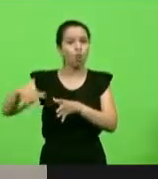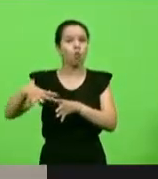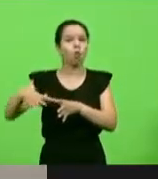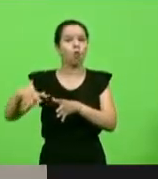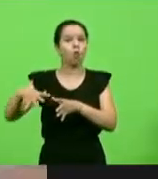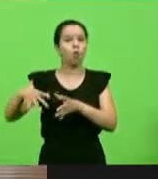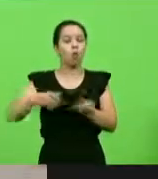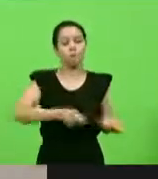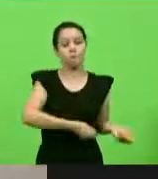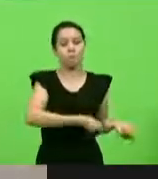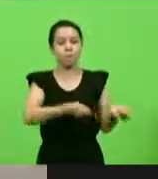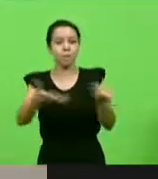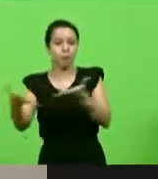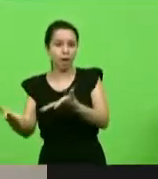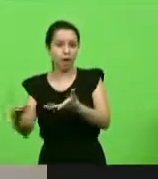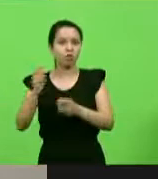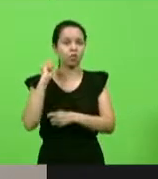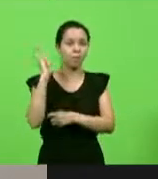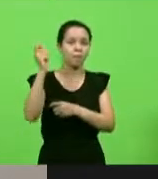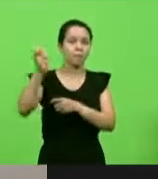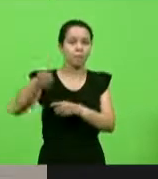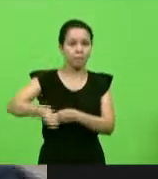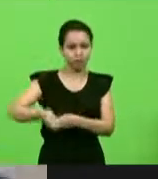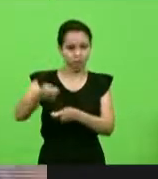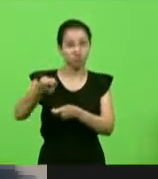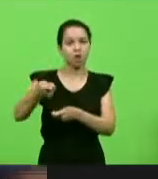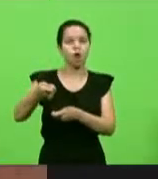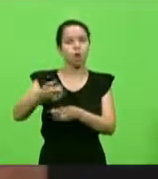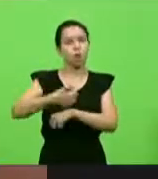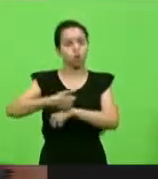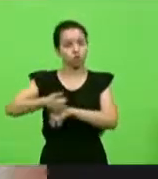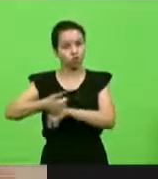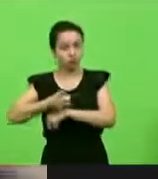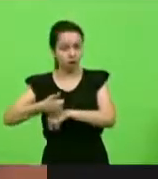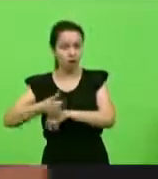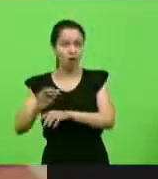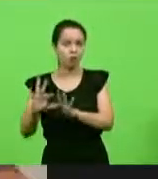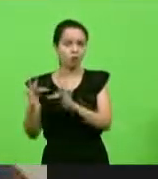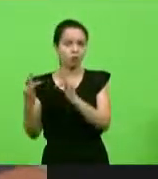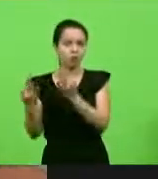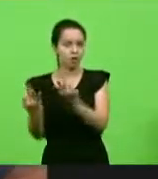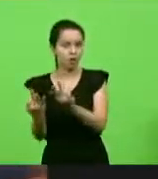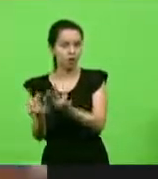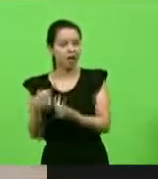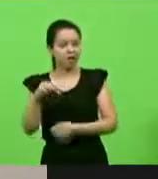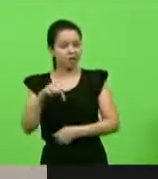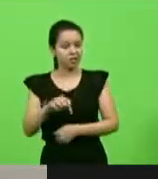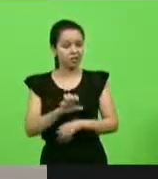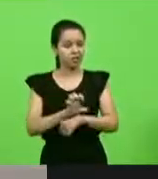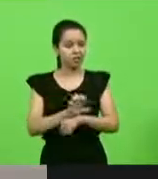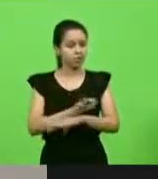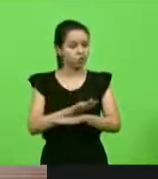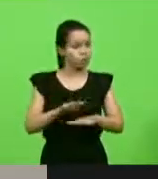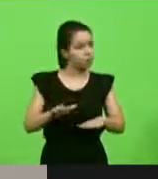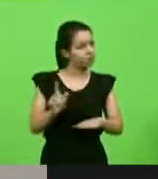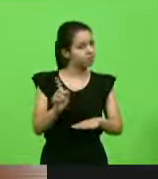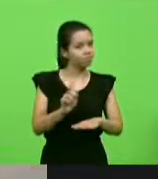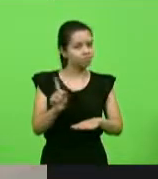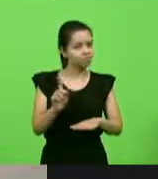artesanal, não só do nosso Estado. Aliás, nosso Estado se destaca como um dos maiores